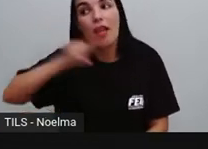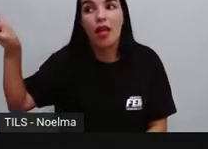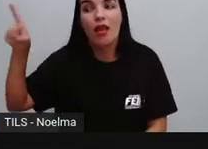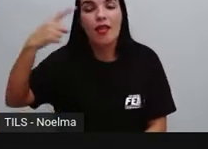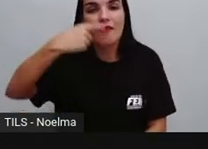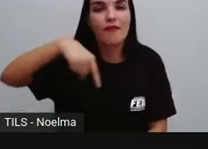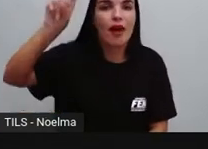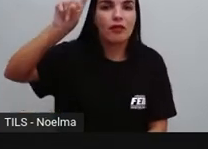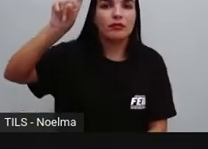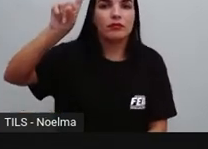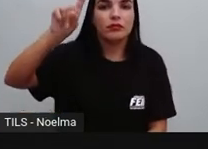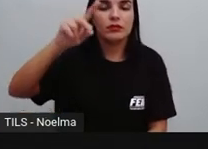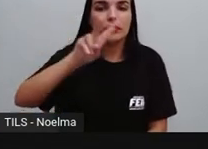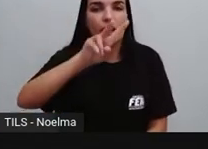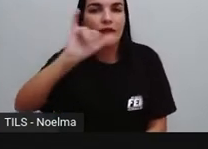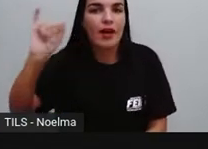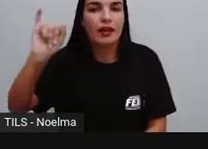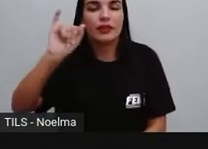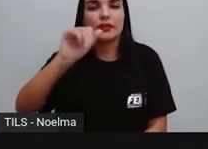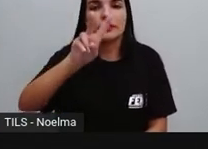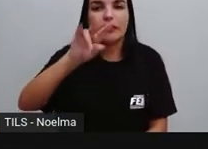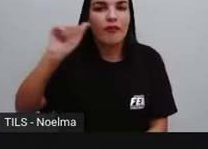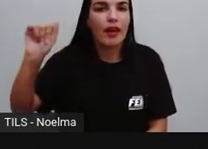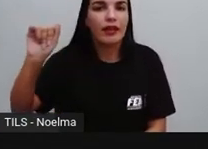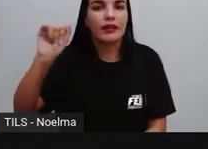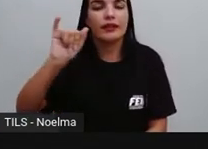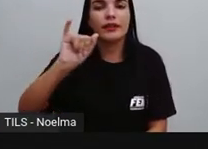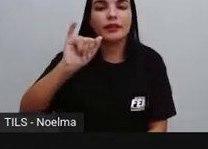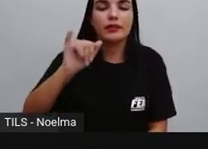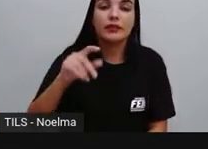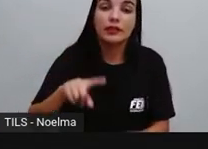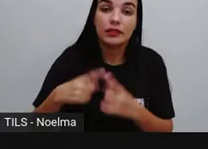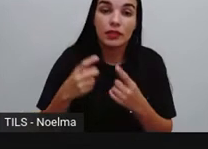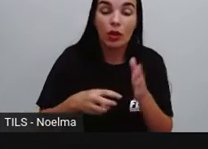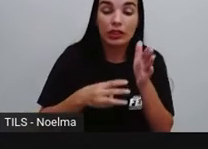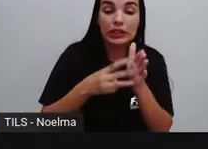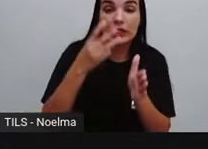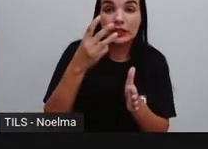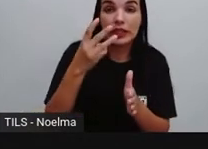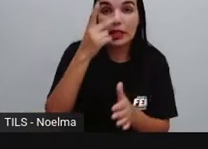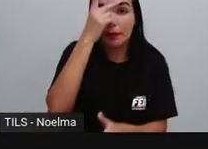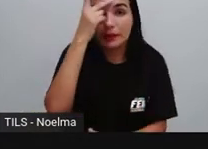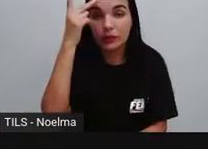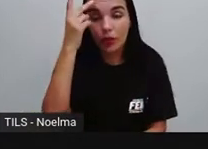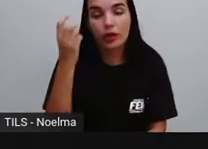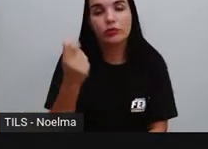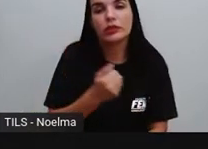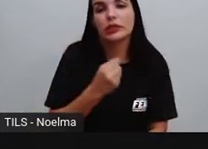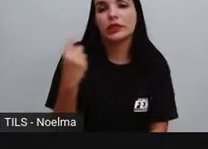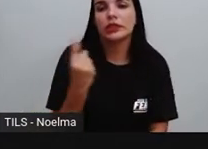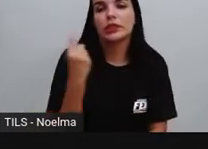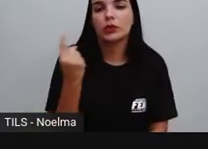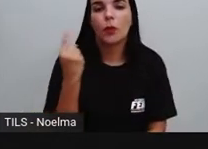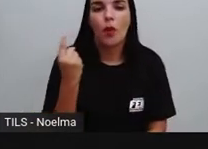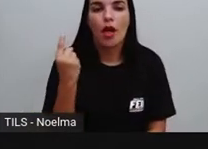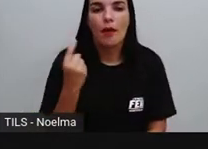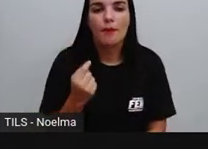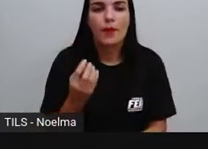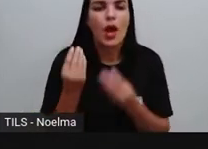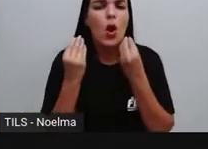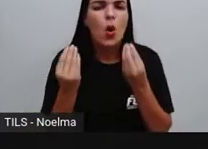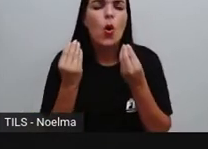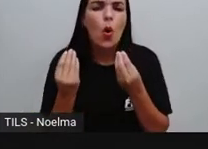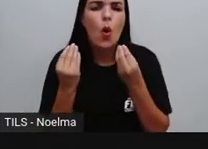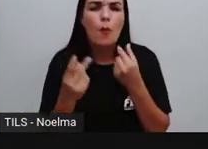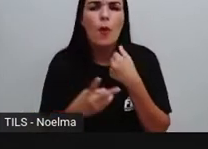O Brasil vai. Ele vai. Então, a pessoa do verbo seria a terceira pessoa do singular, certo? E como